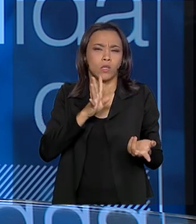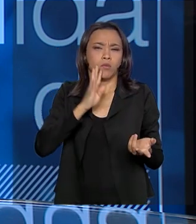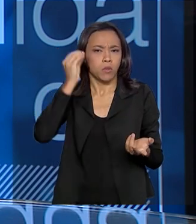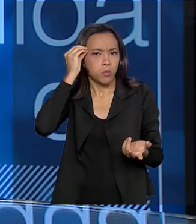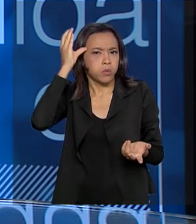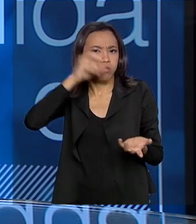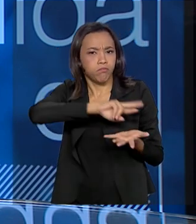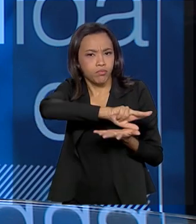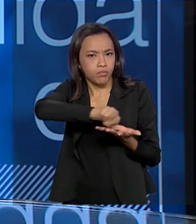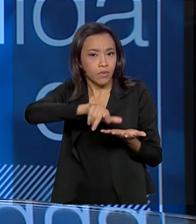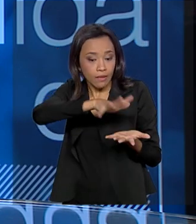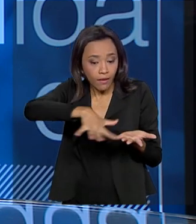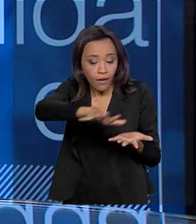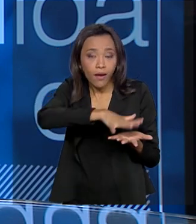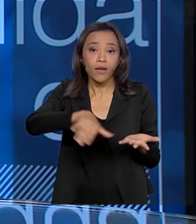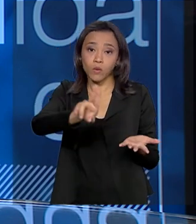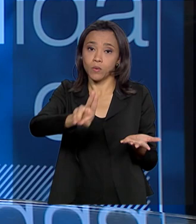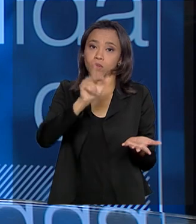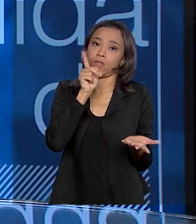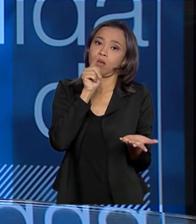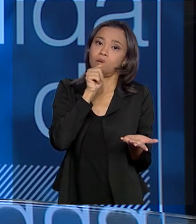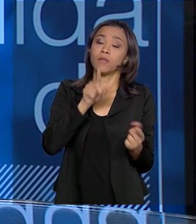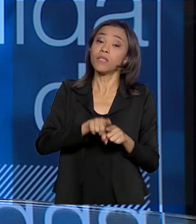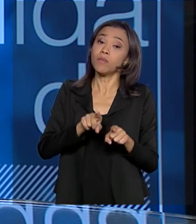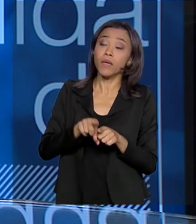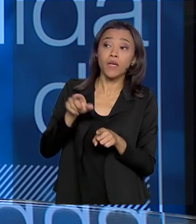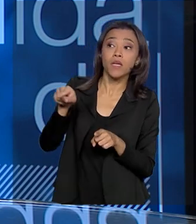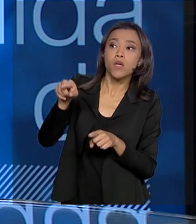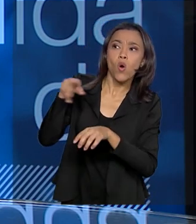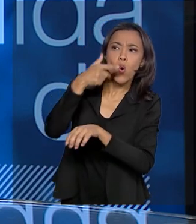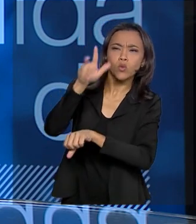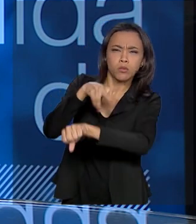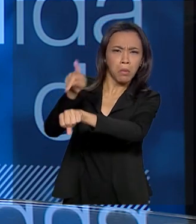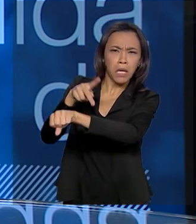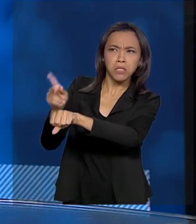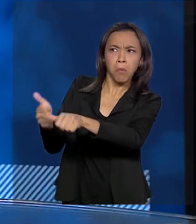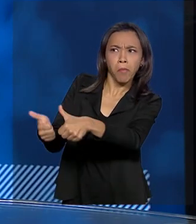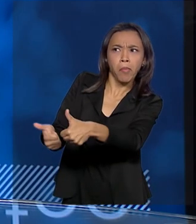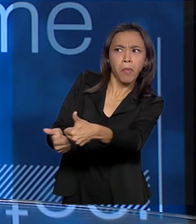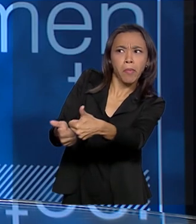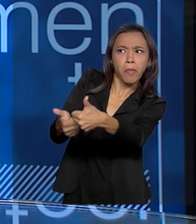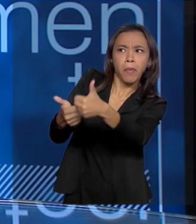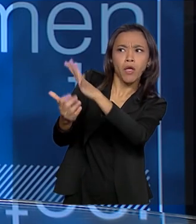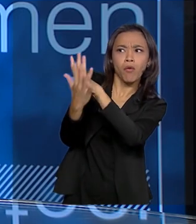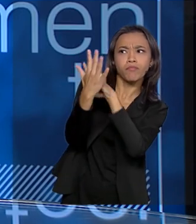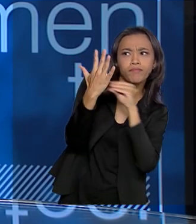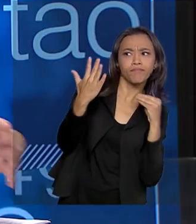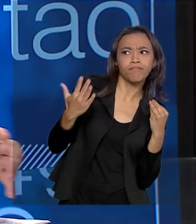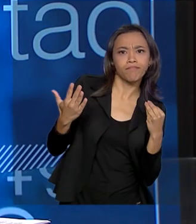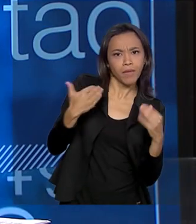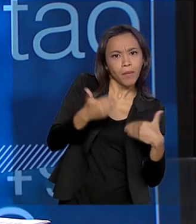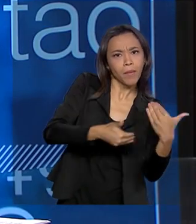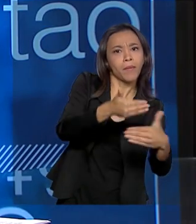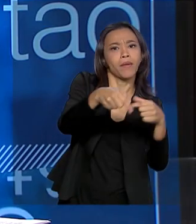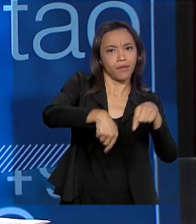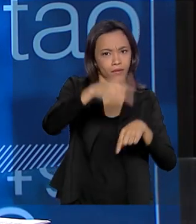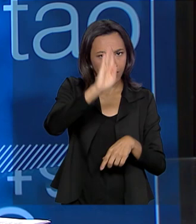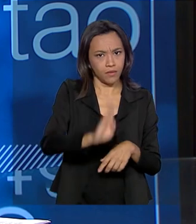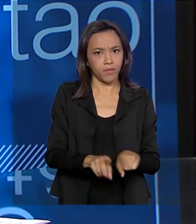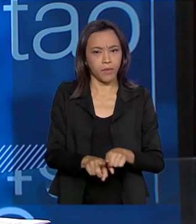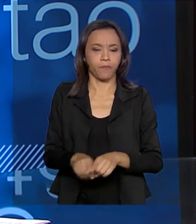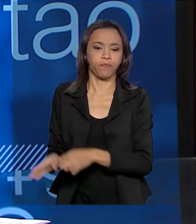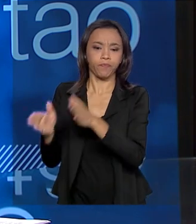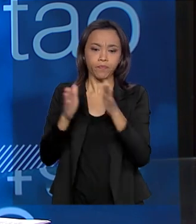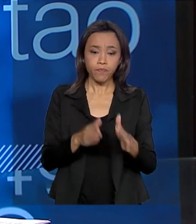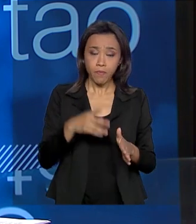recursos hídricos. E também importar aquilo que outros países já desenvolveram e estão à nossa frente. Aqui na América do Sul, essa